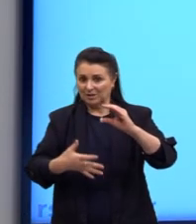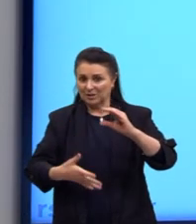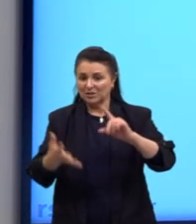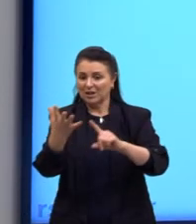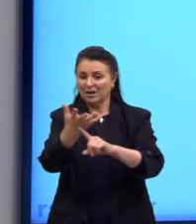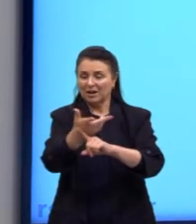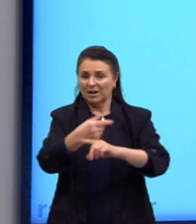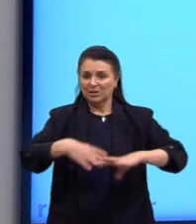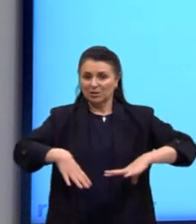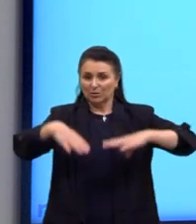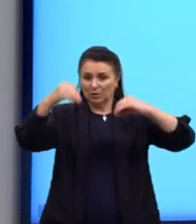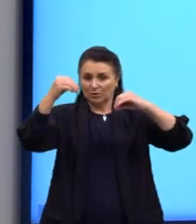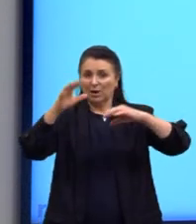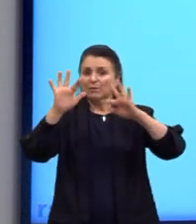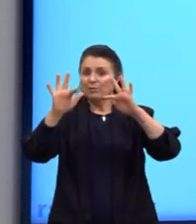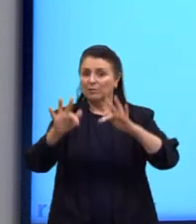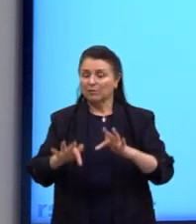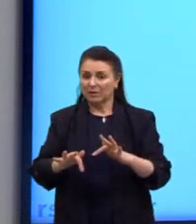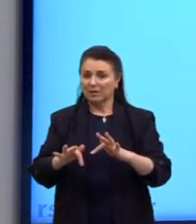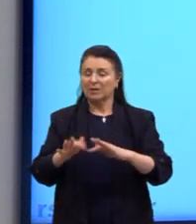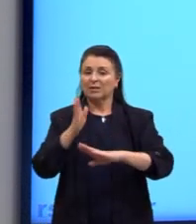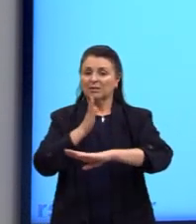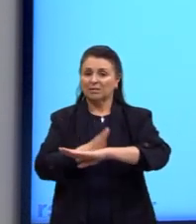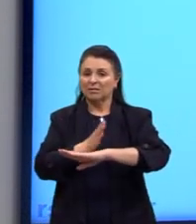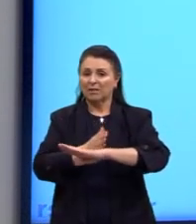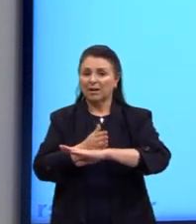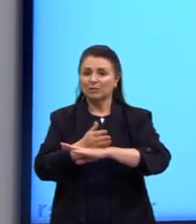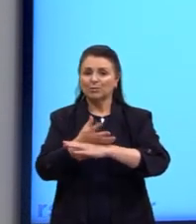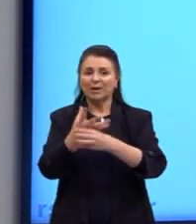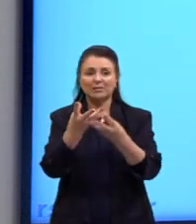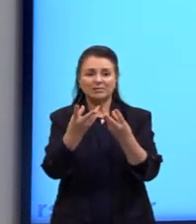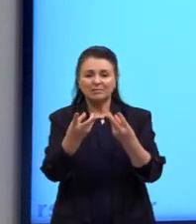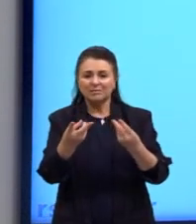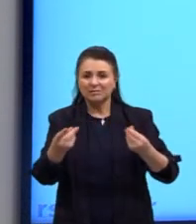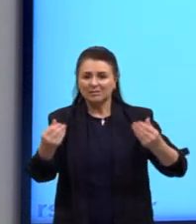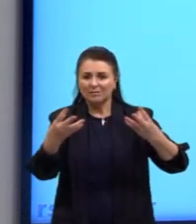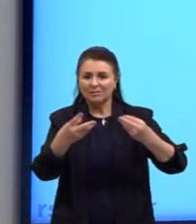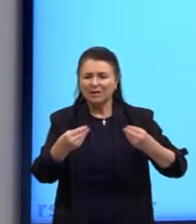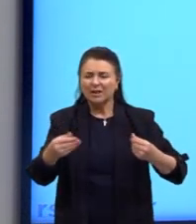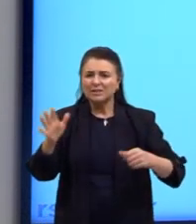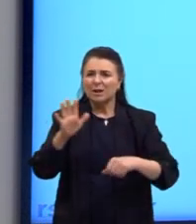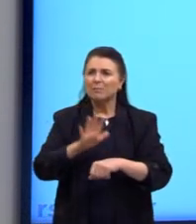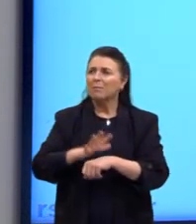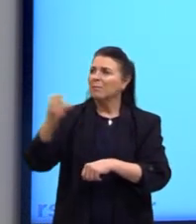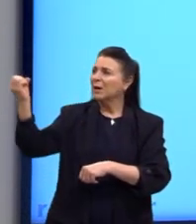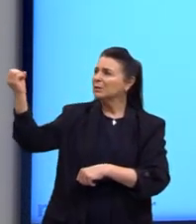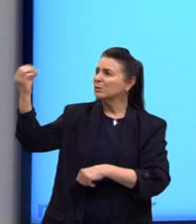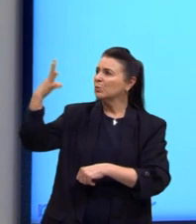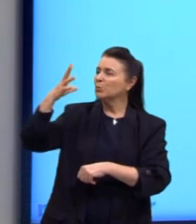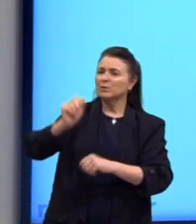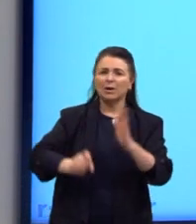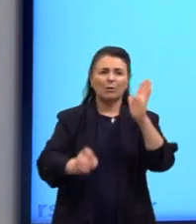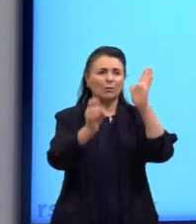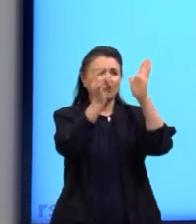no final da Idade Média, maior leveza, maior entrada de luz, muitos vitrais,